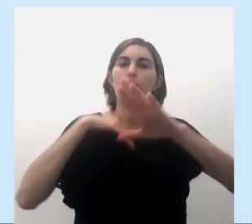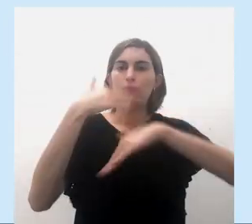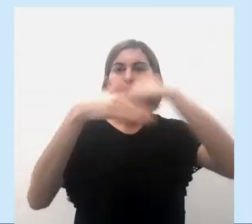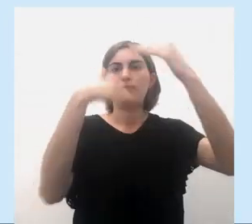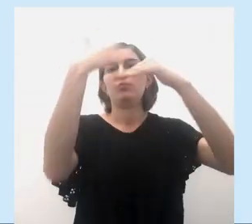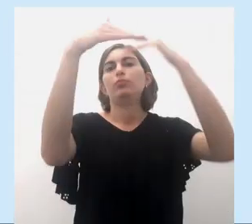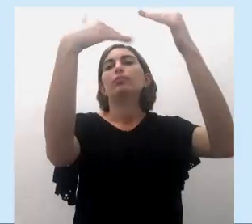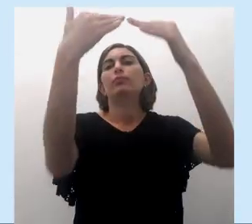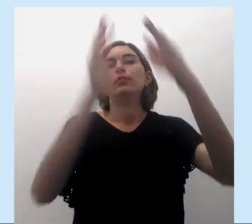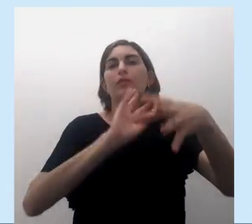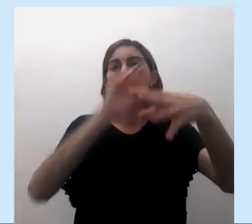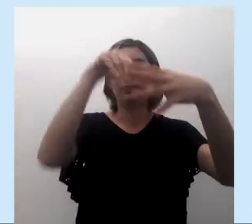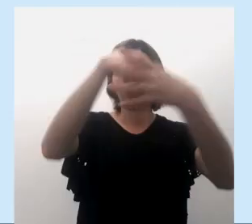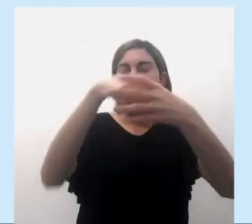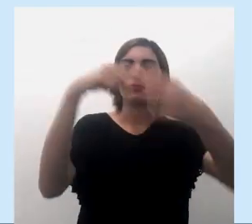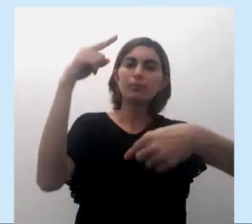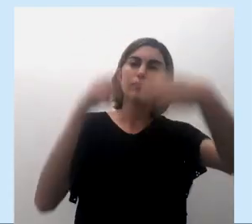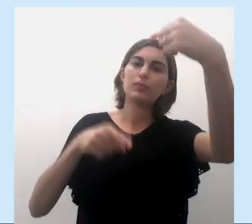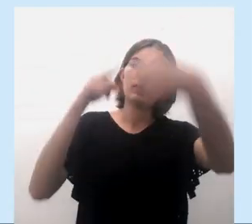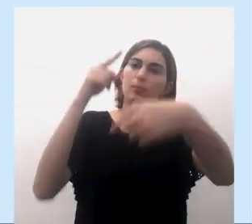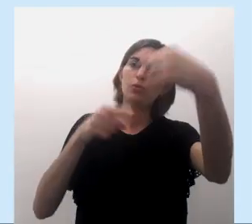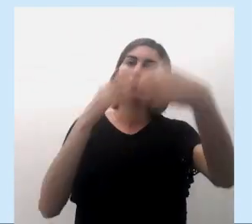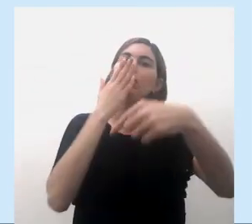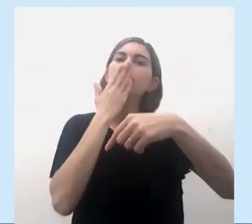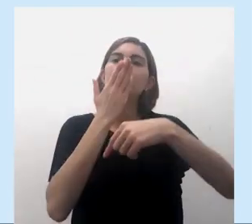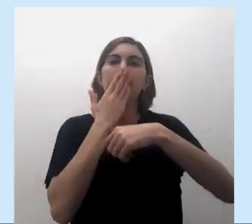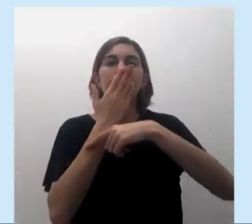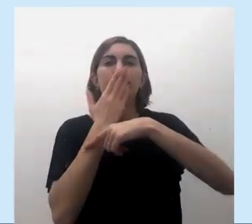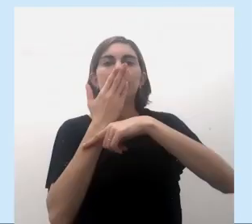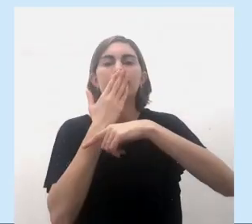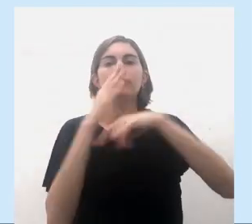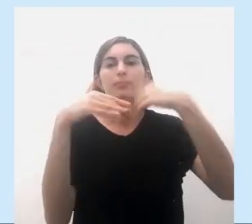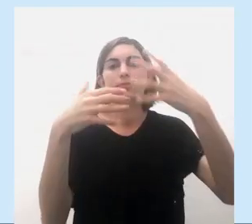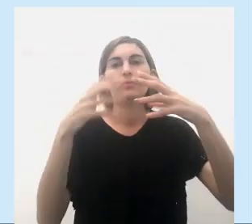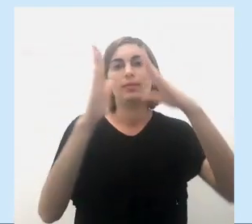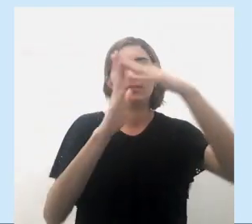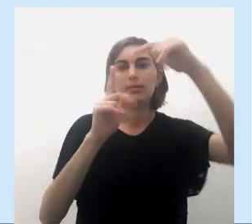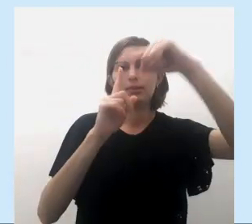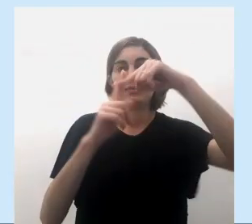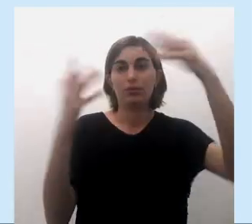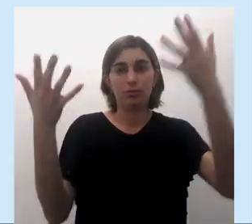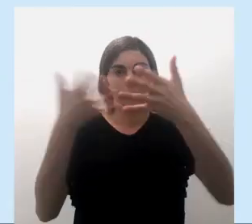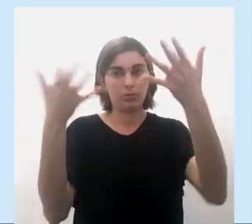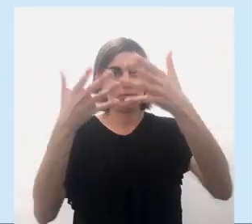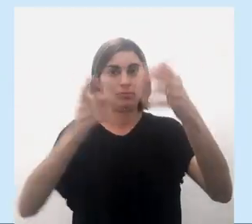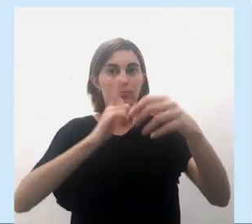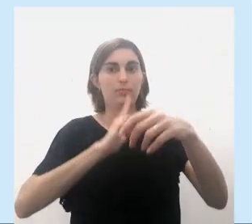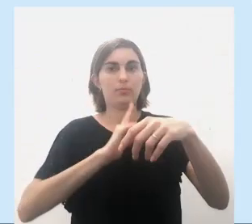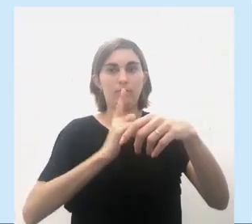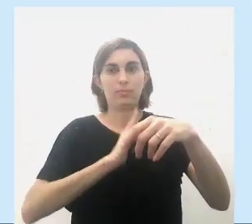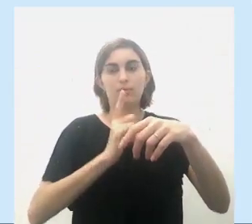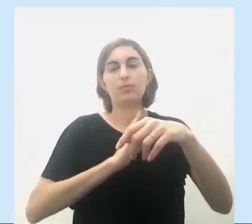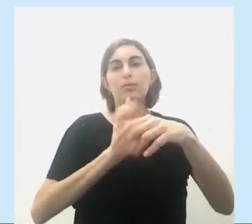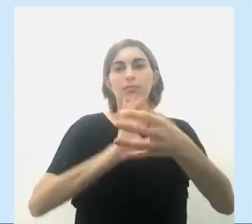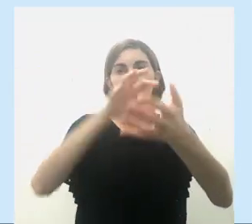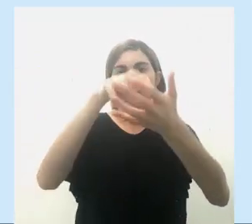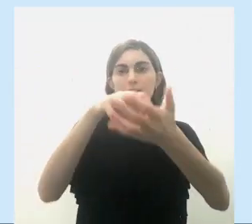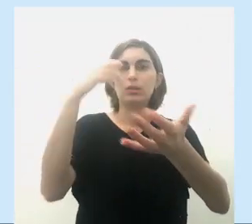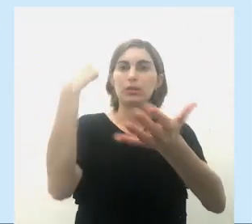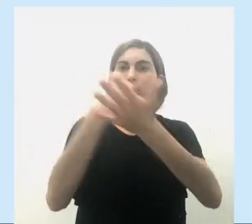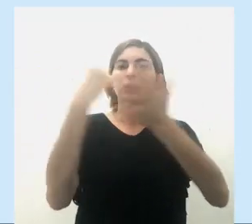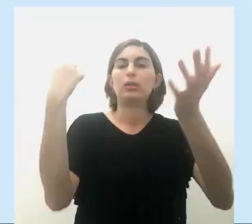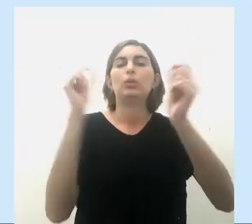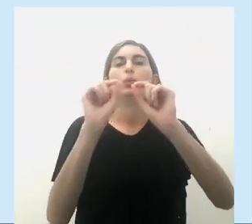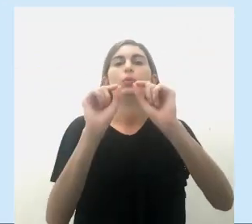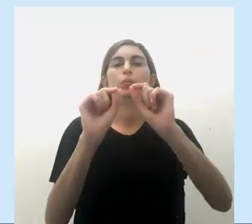evoluir dentro de uma política indigenista. Então, a igreja, agora, vai ter, na realidade, um conselho,